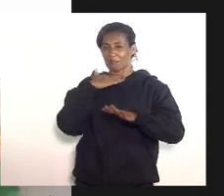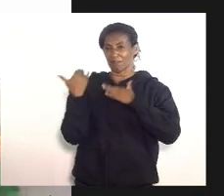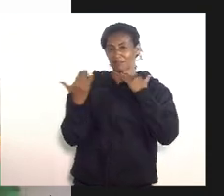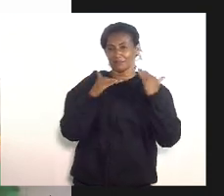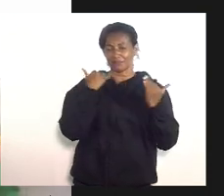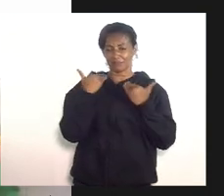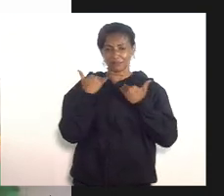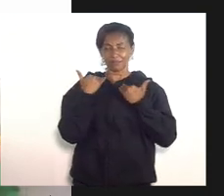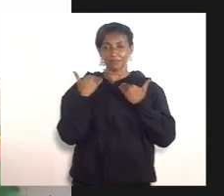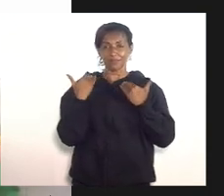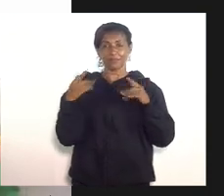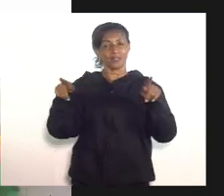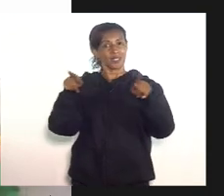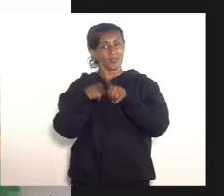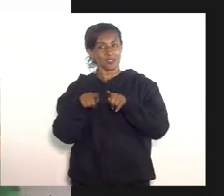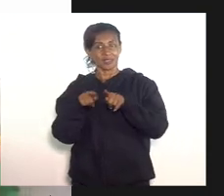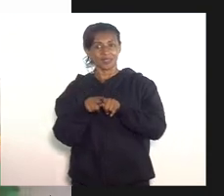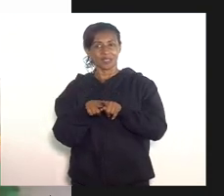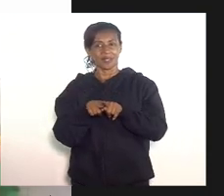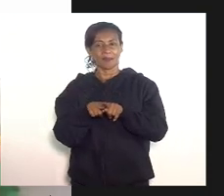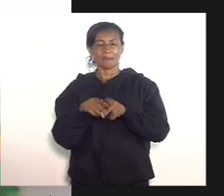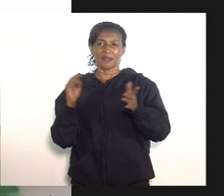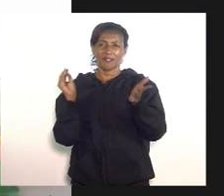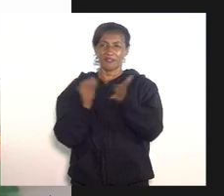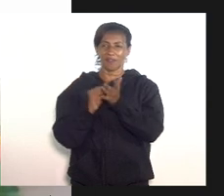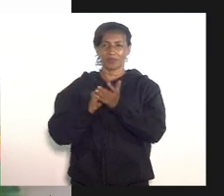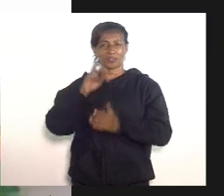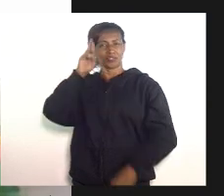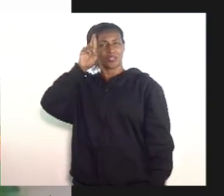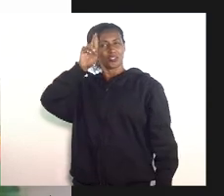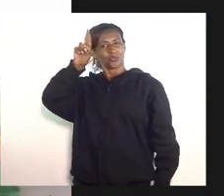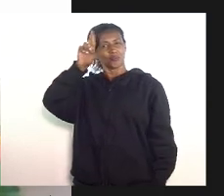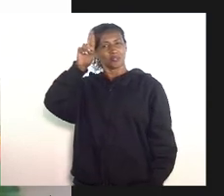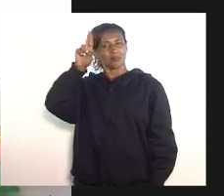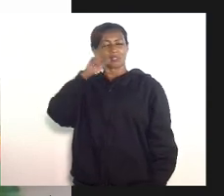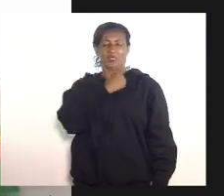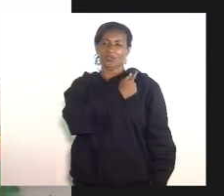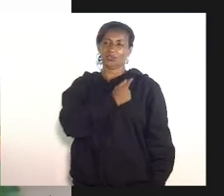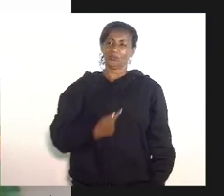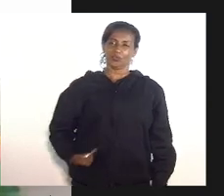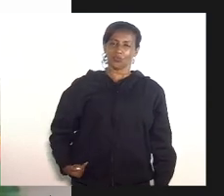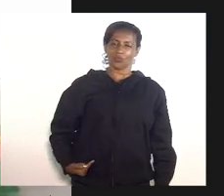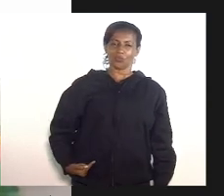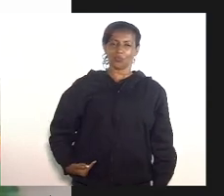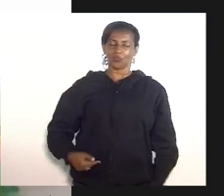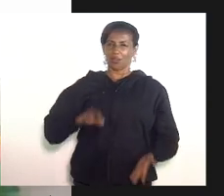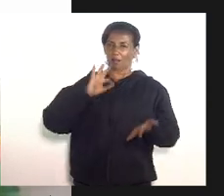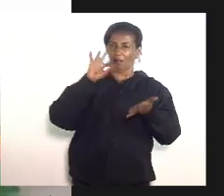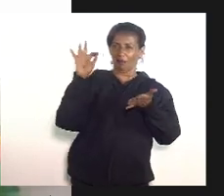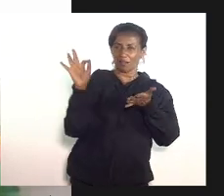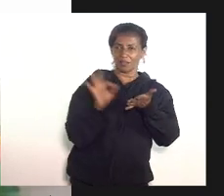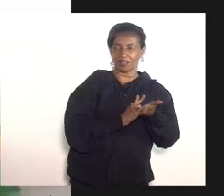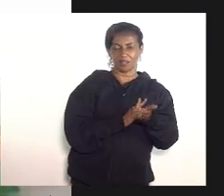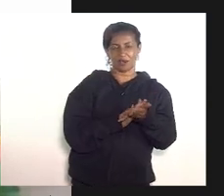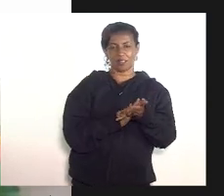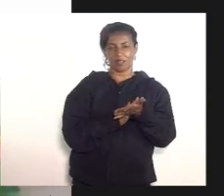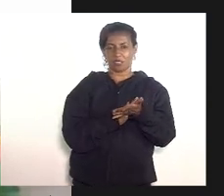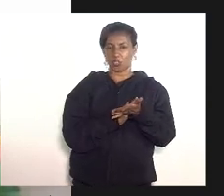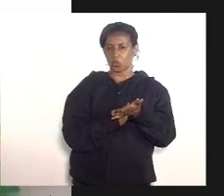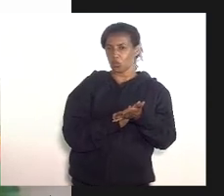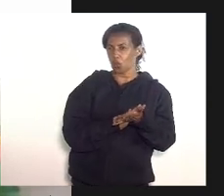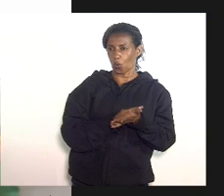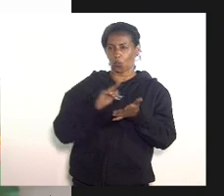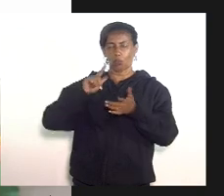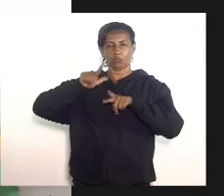e para além disso a incompetência de um governo que assinou a necropolítica